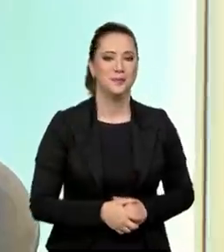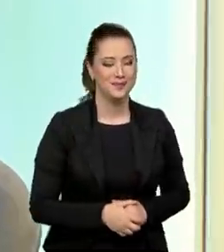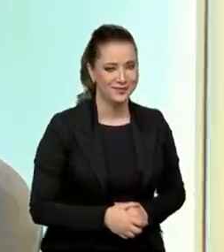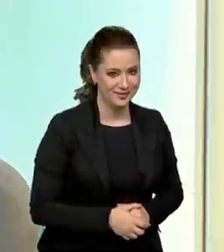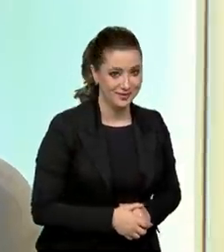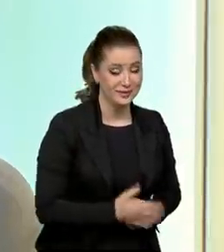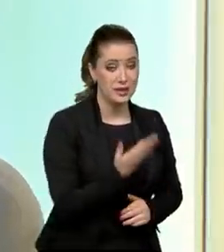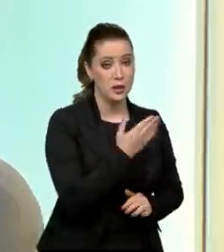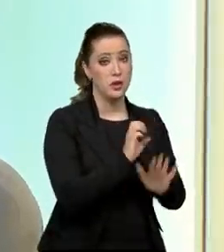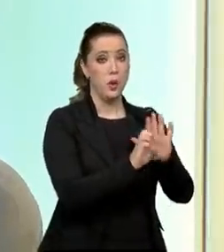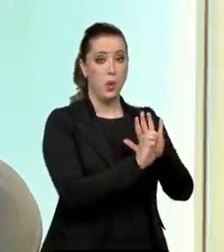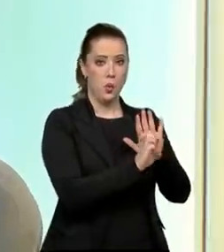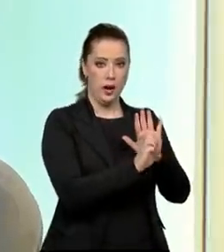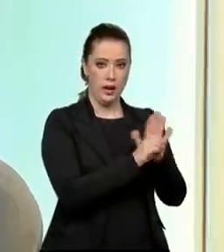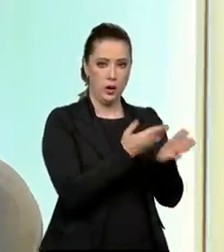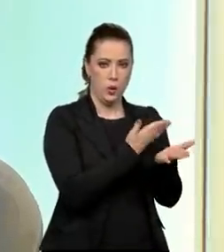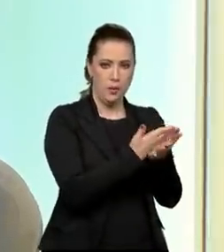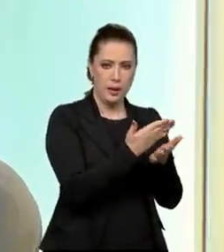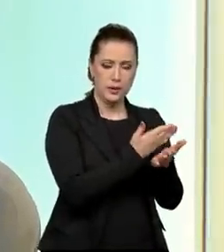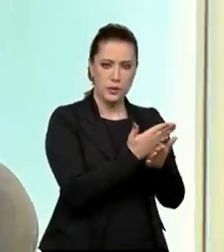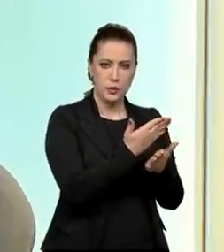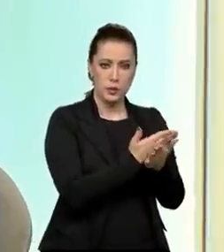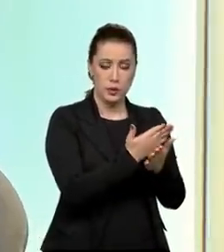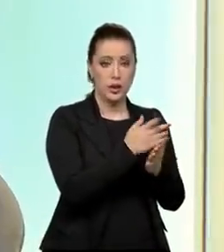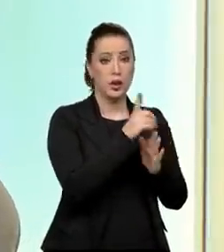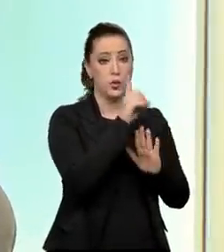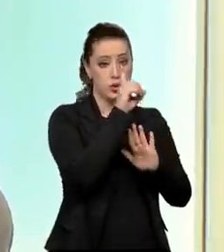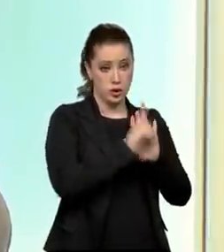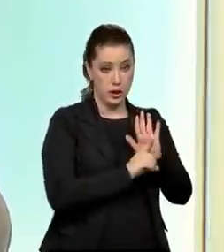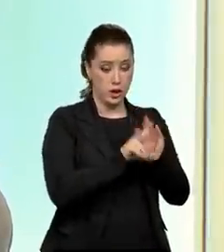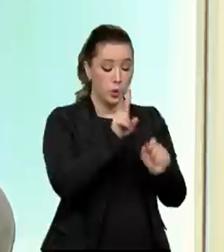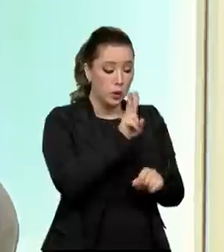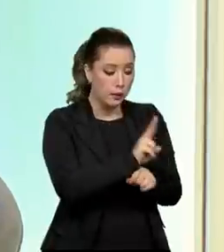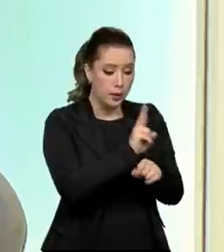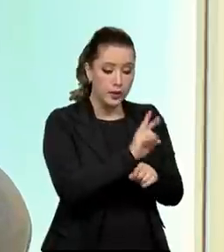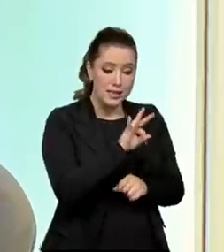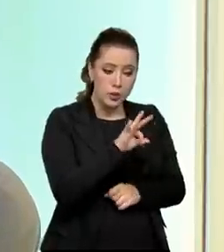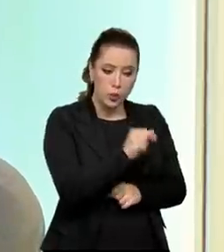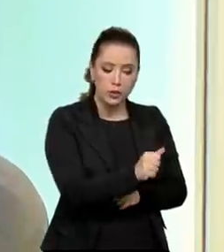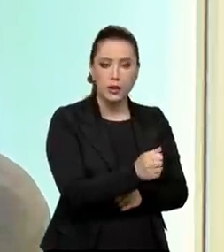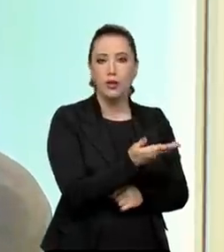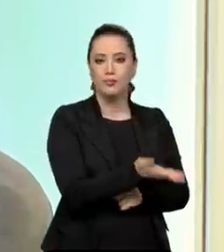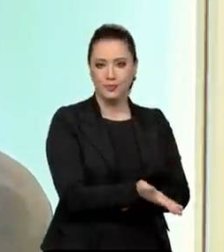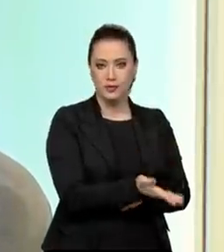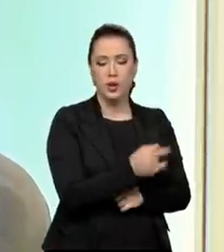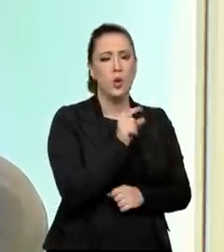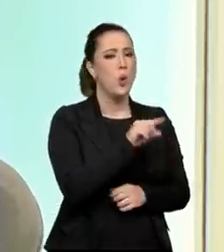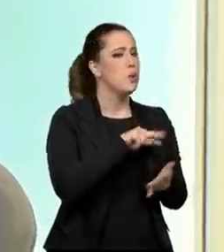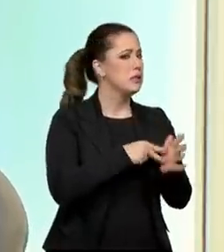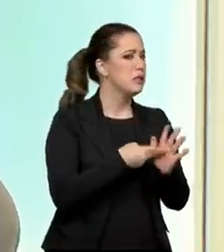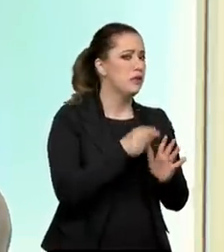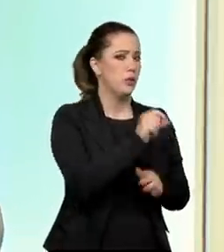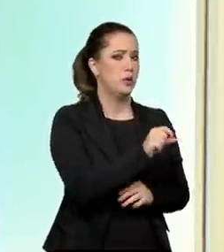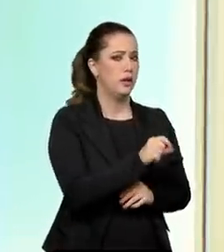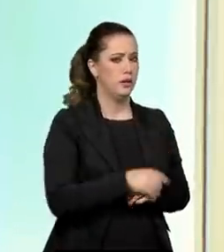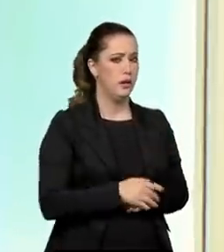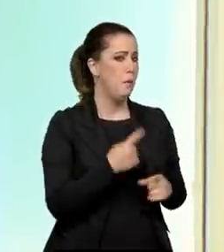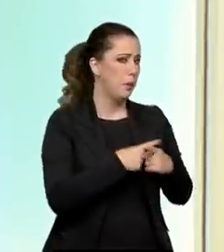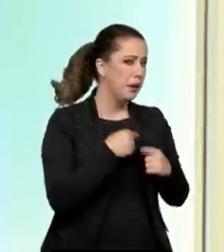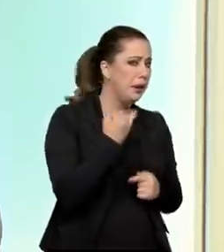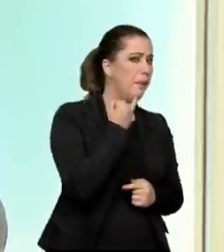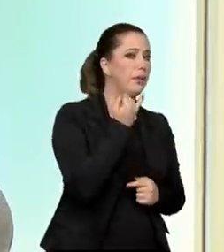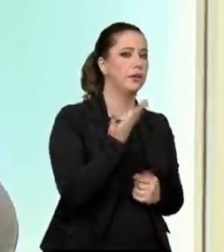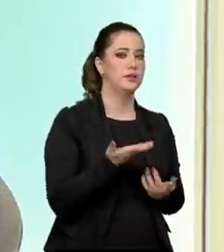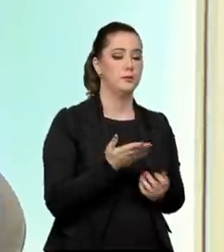a chamada Doutrina da Proteção Integral. O que isso significa, né? E por que isso é tão importante para as nossas famílias, crianças e adolescentes?